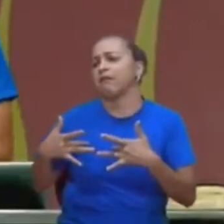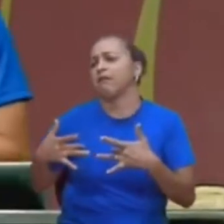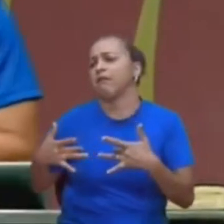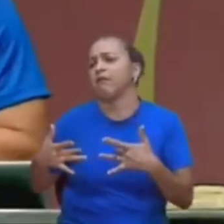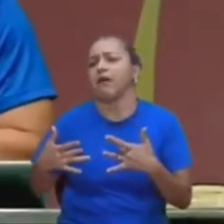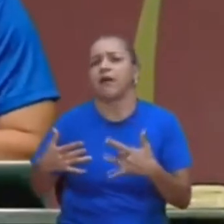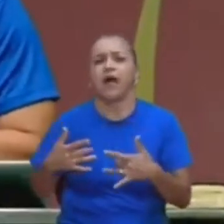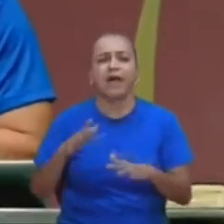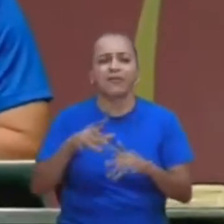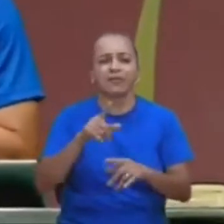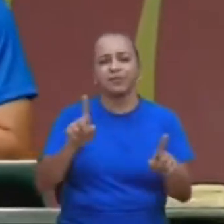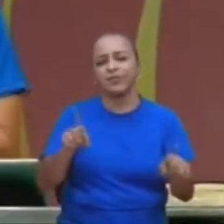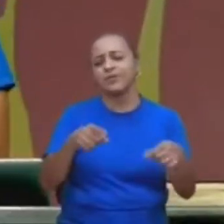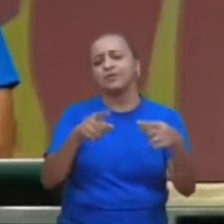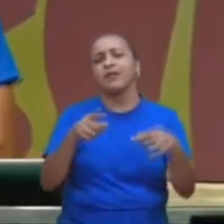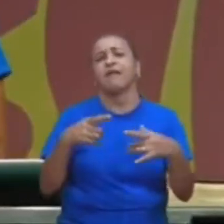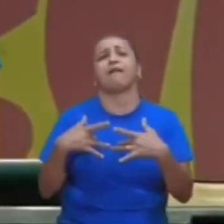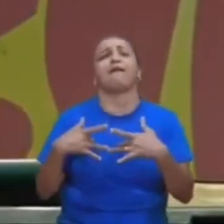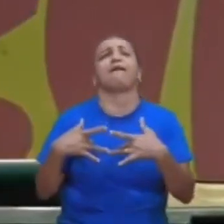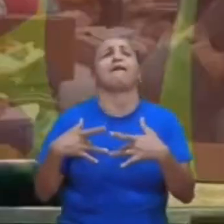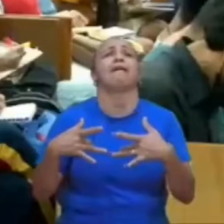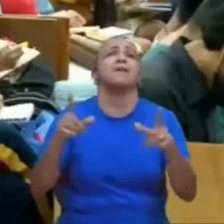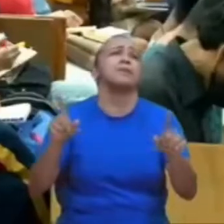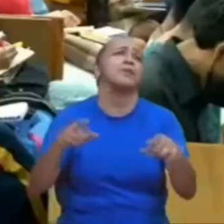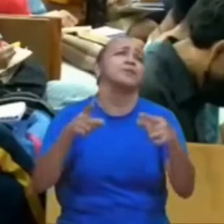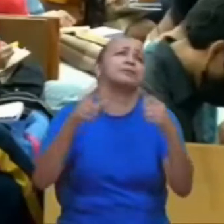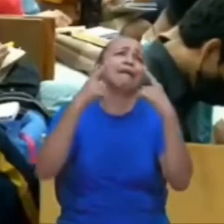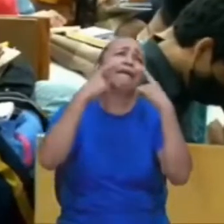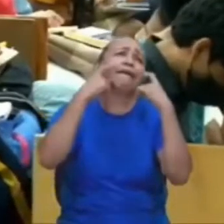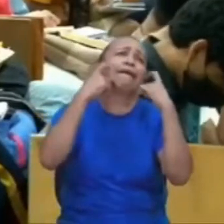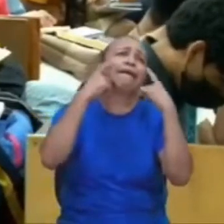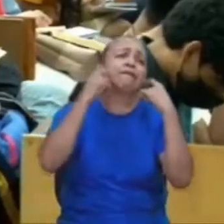vocês ouvirem uma música do Pablo, vocês já estão chorando, entendeu,